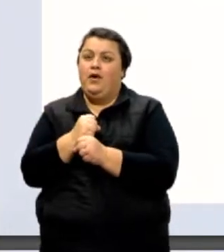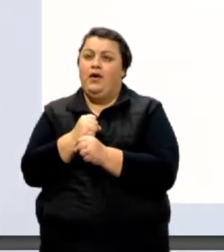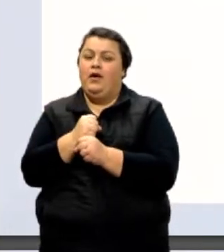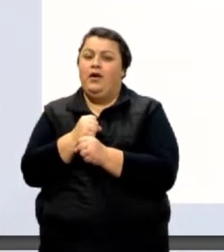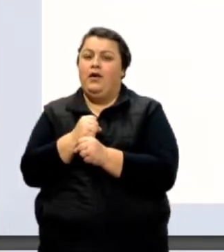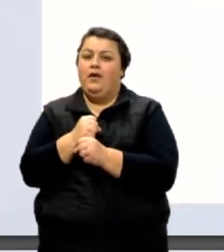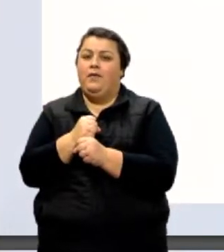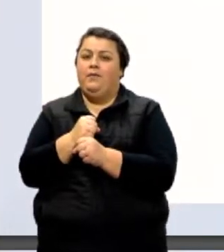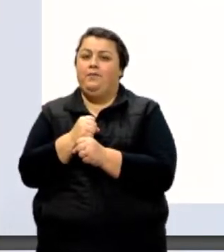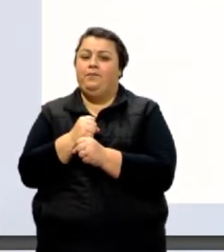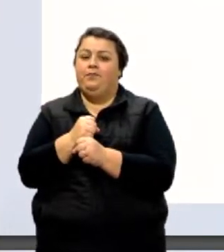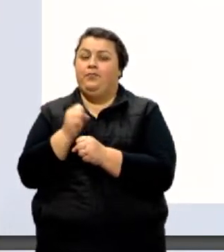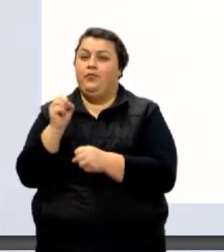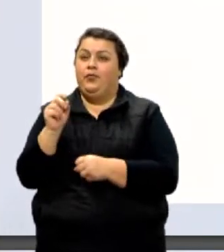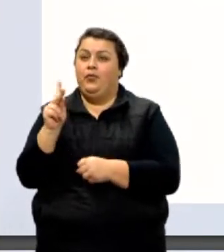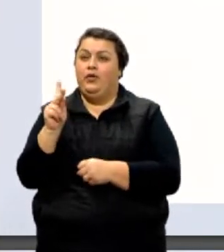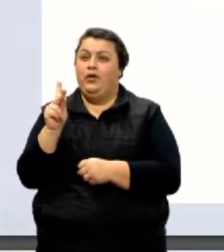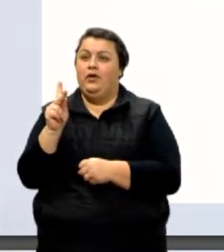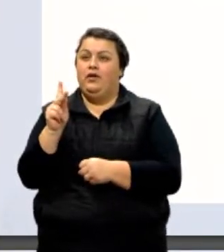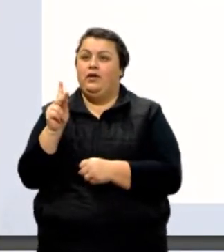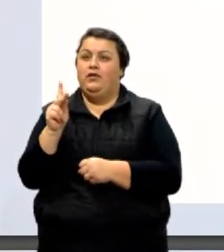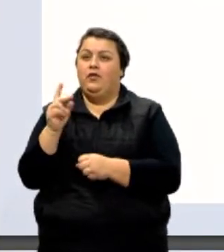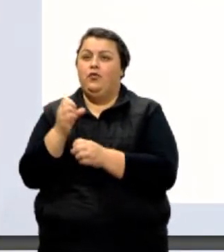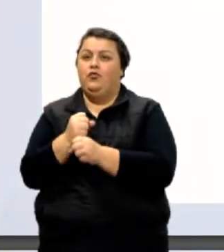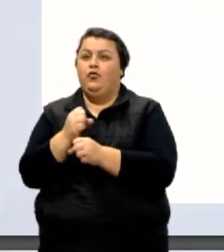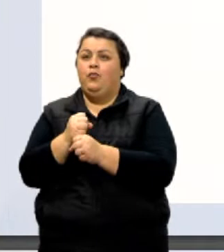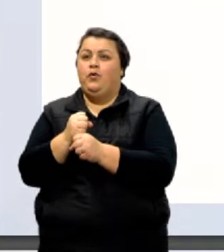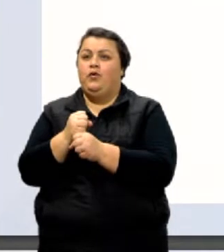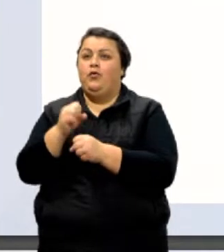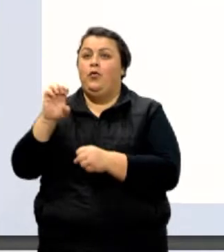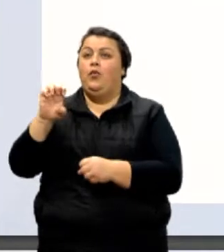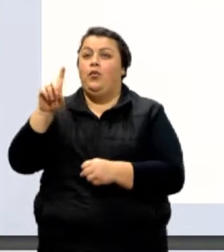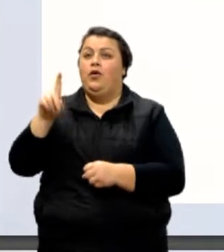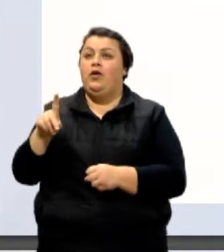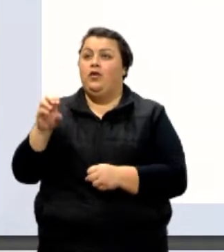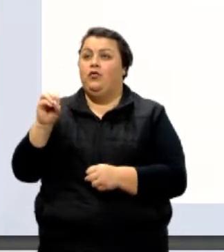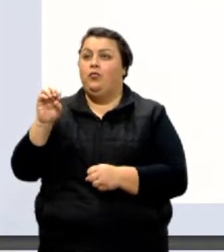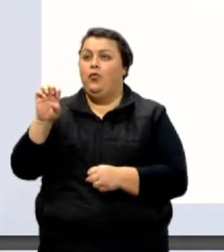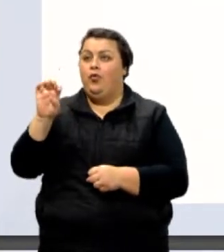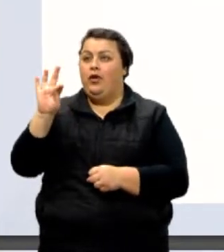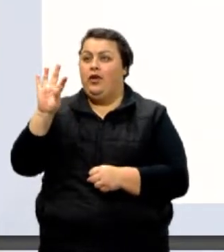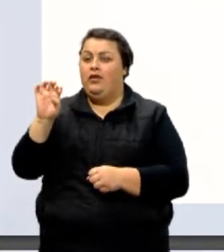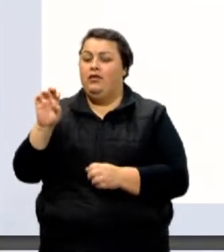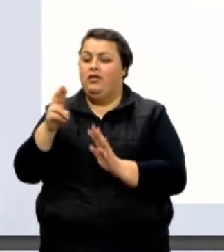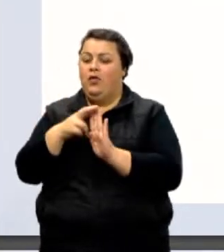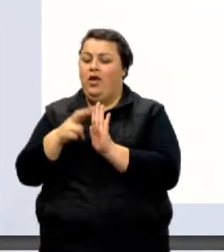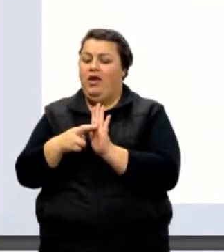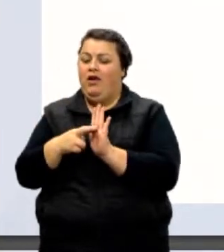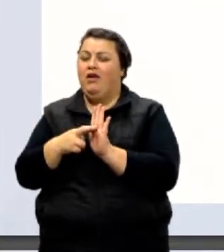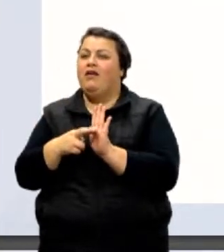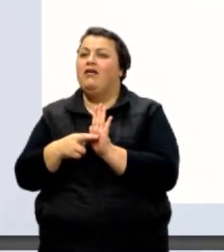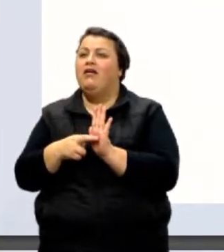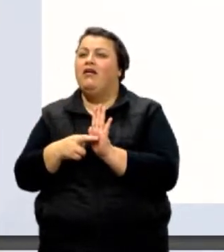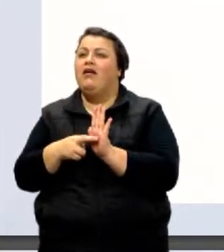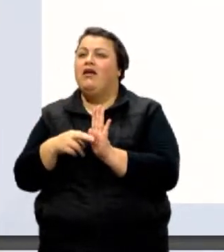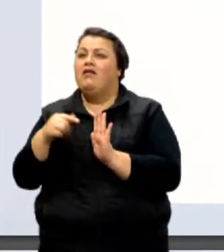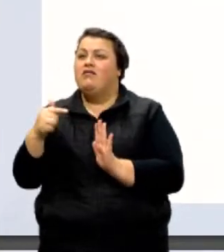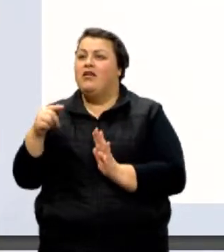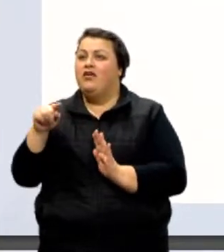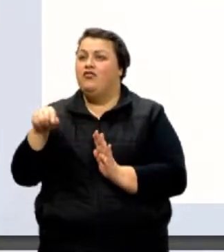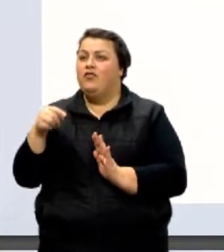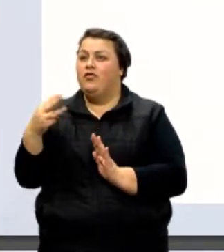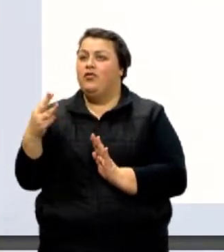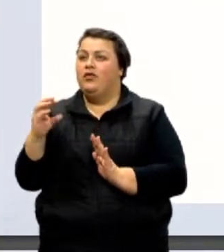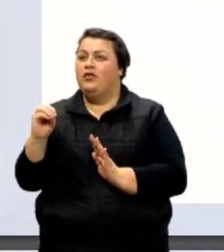expoente. Ok? Somando no expoente, regra dos sinais, nós teremos 7,30